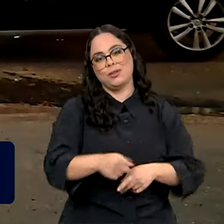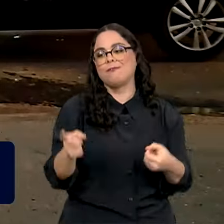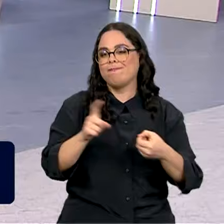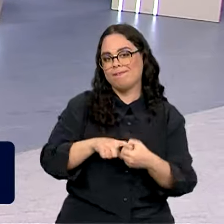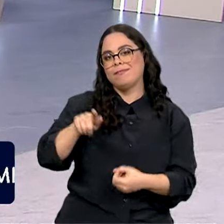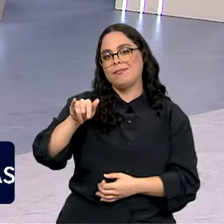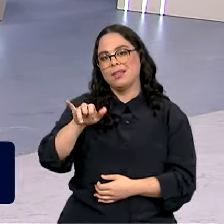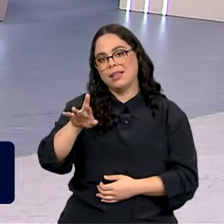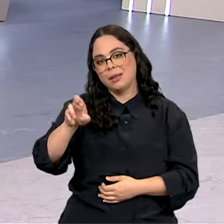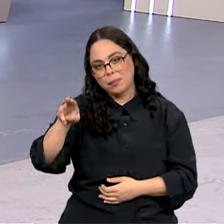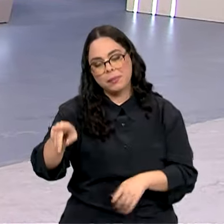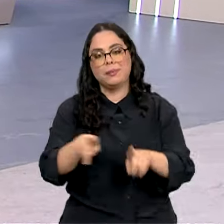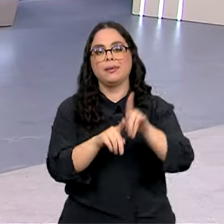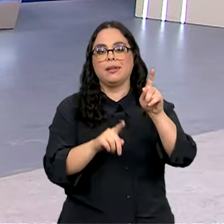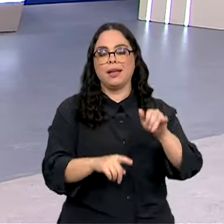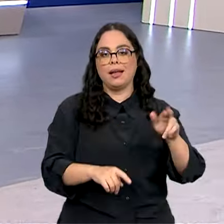volto com vocês. Obrigada, Wesley.